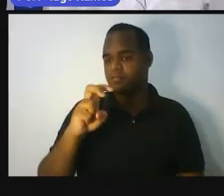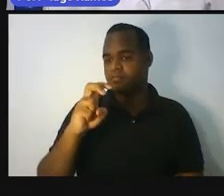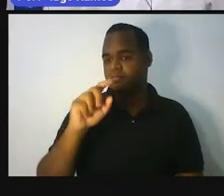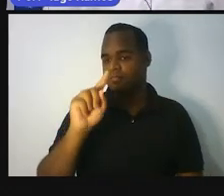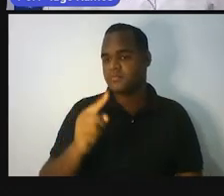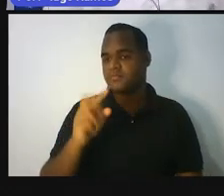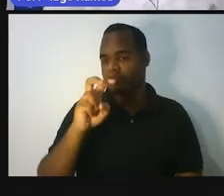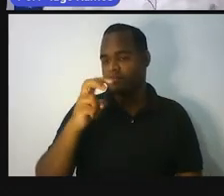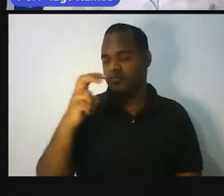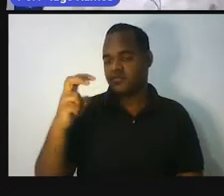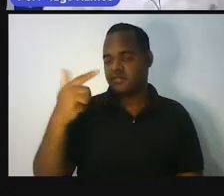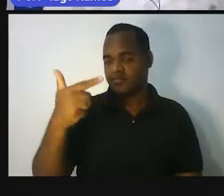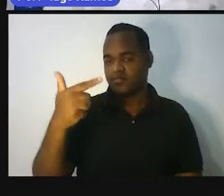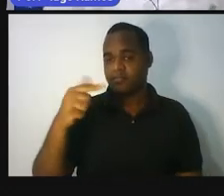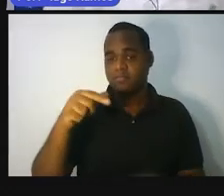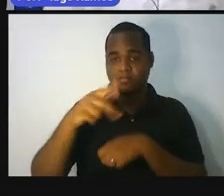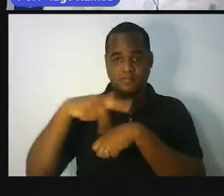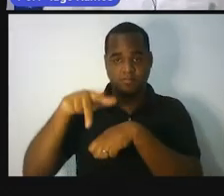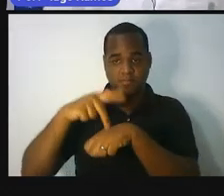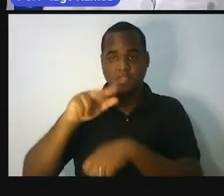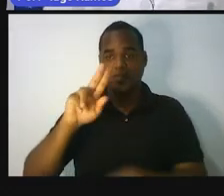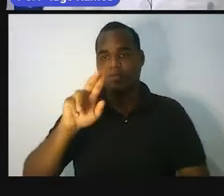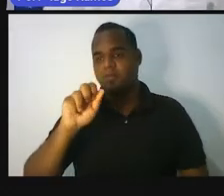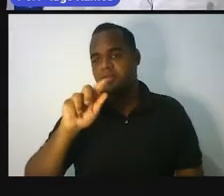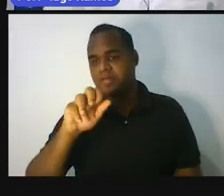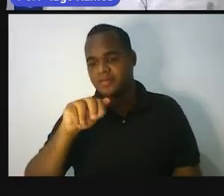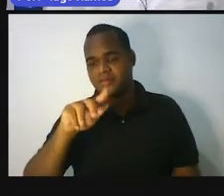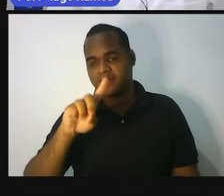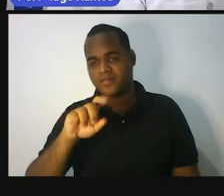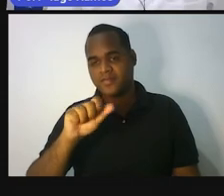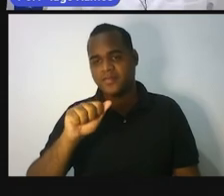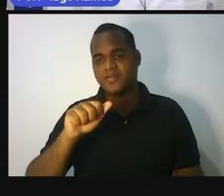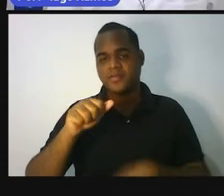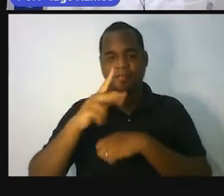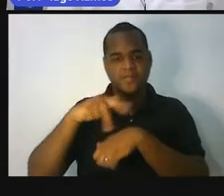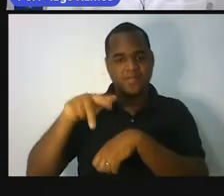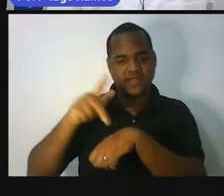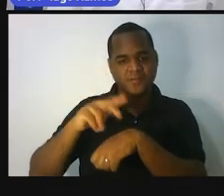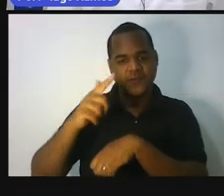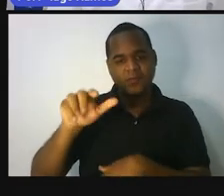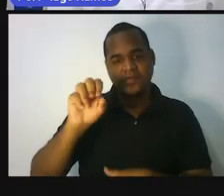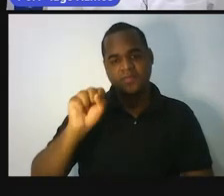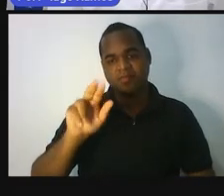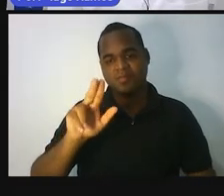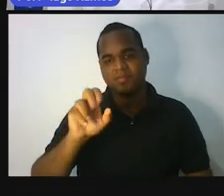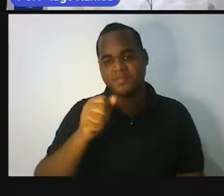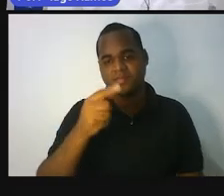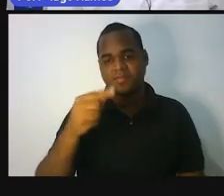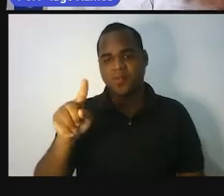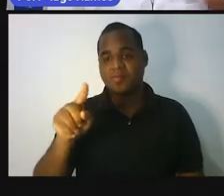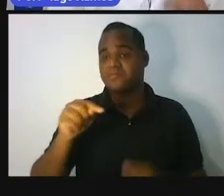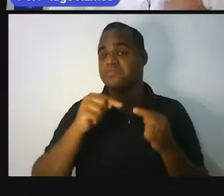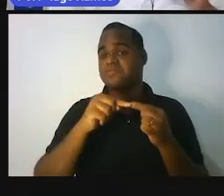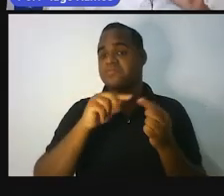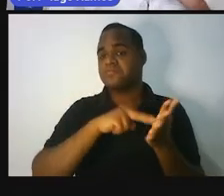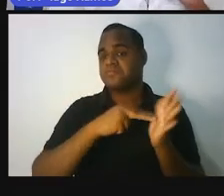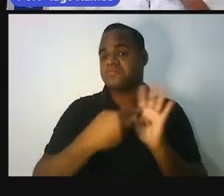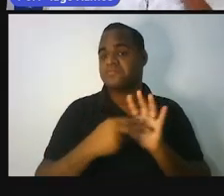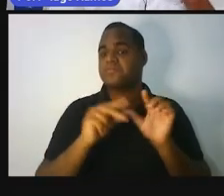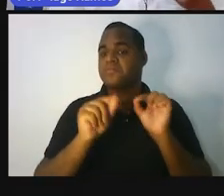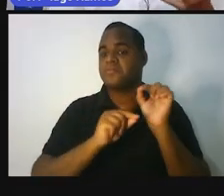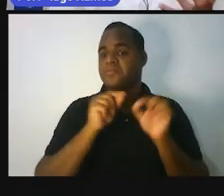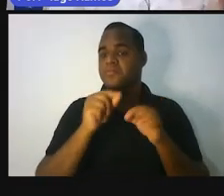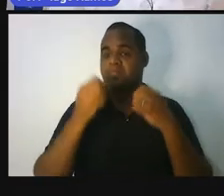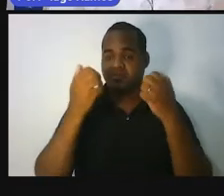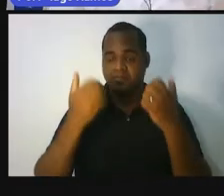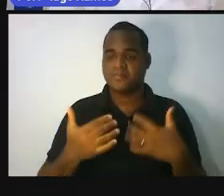para o país de Uganda e para o país do Sudão? Significa isso aqui, ó. A gente tá falando de